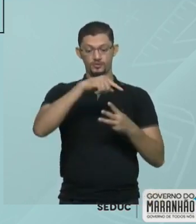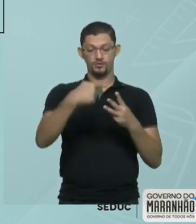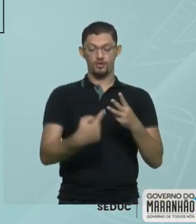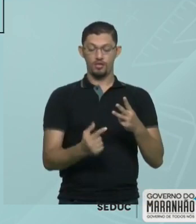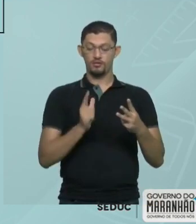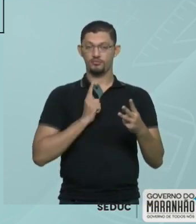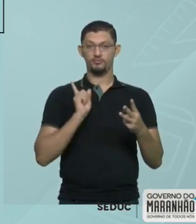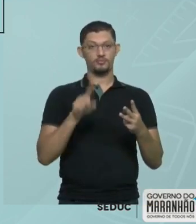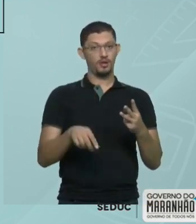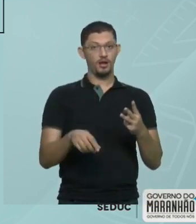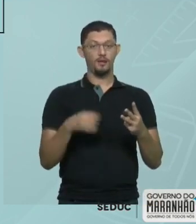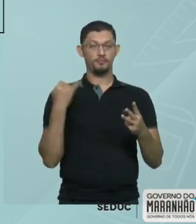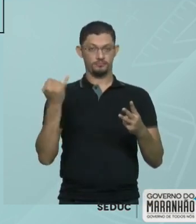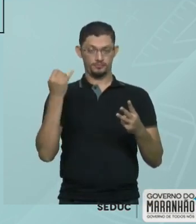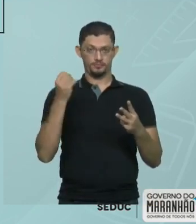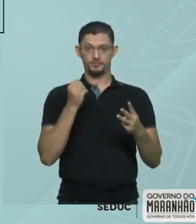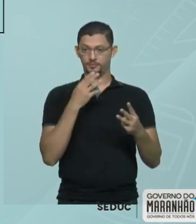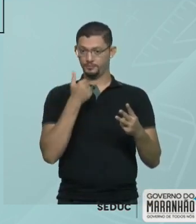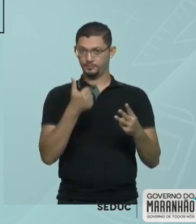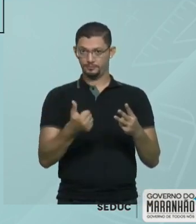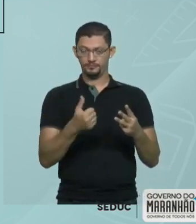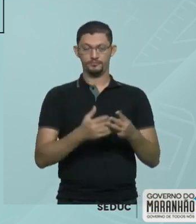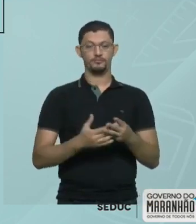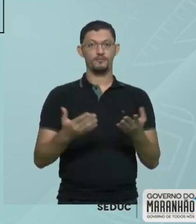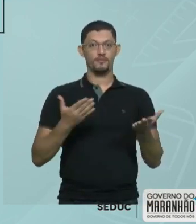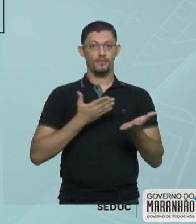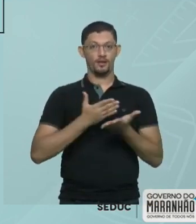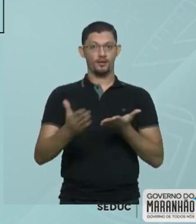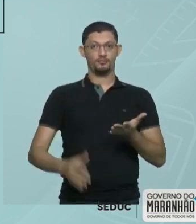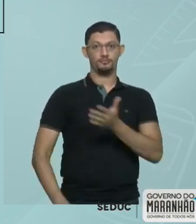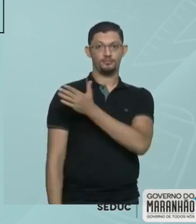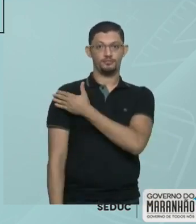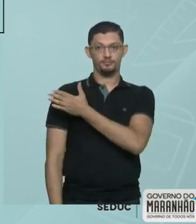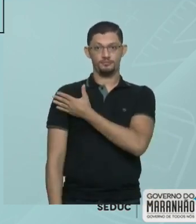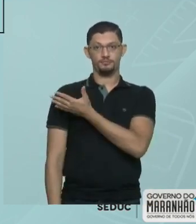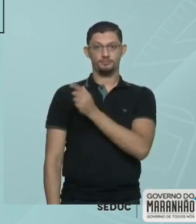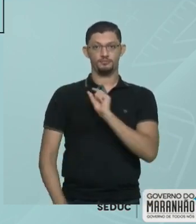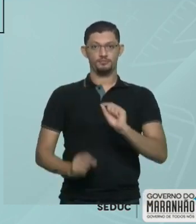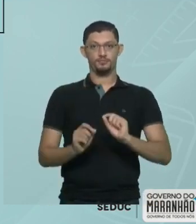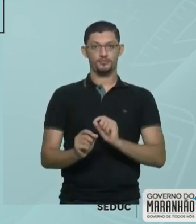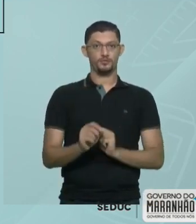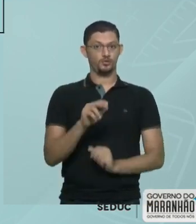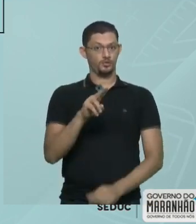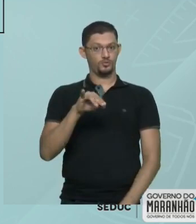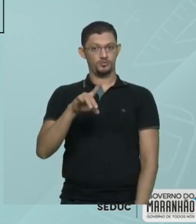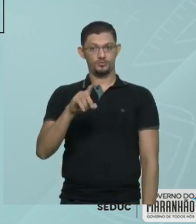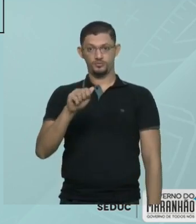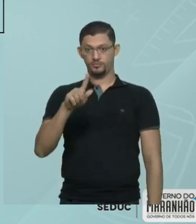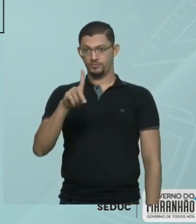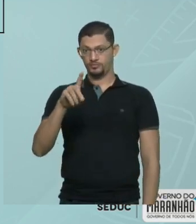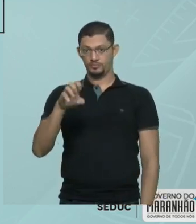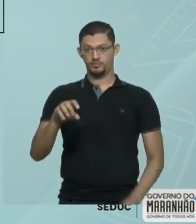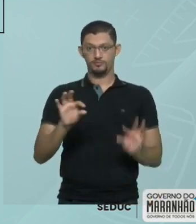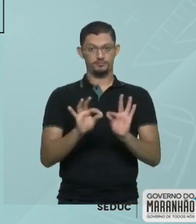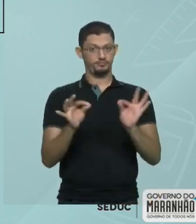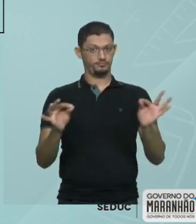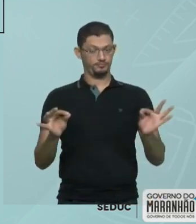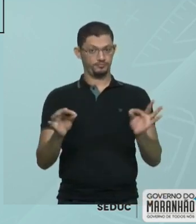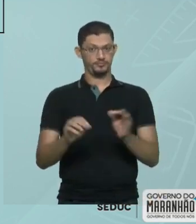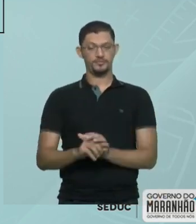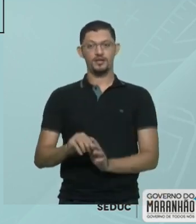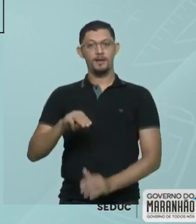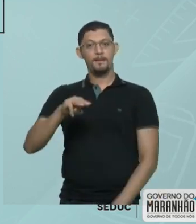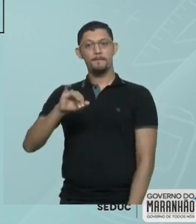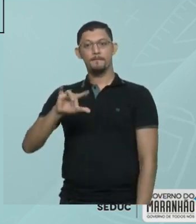essas 3 é suficiente. Nós vamos ter a parte da direita, classe das unidades simples, classe dos